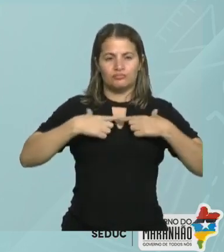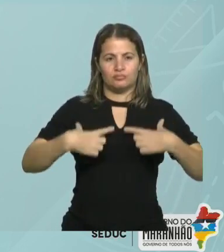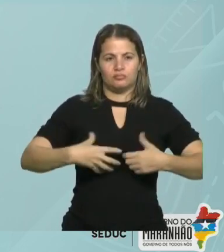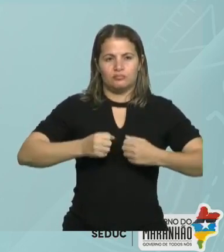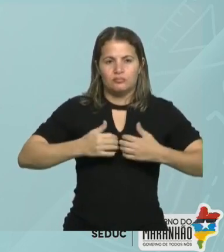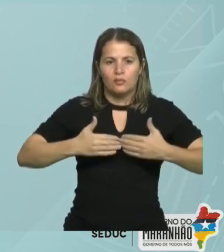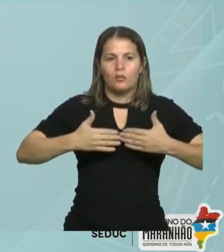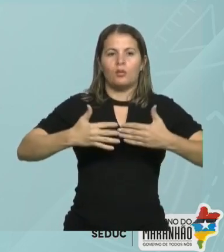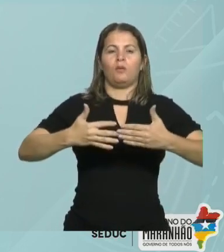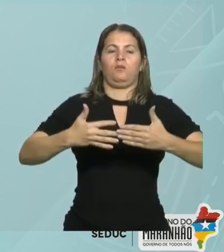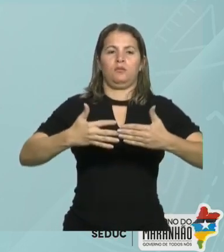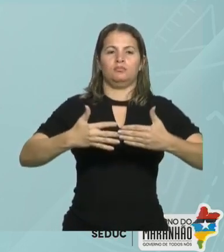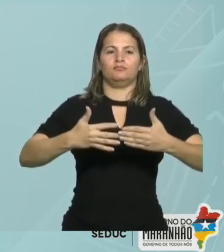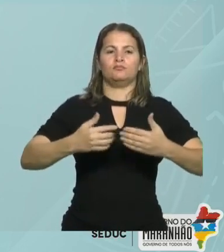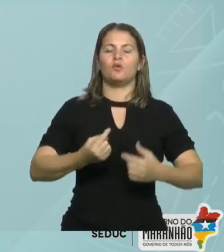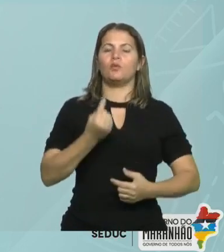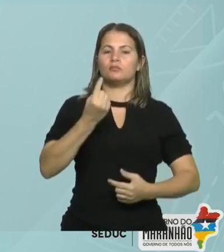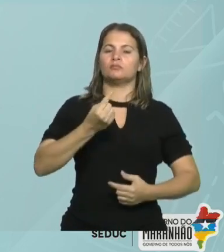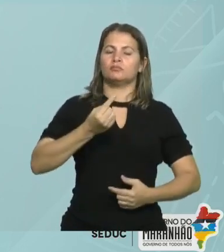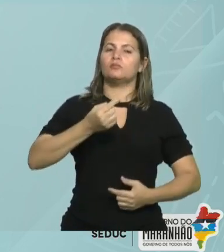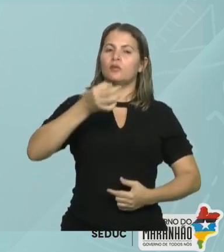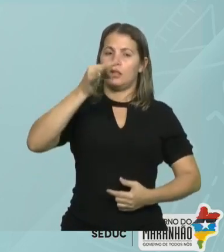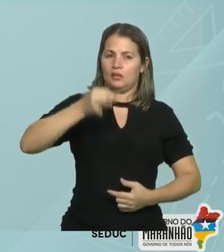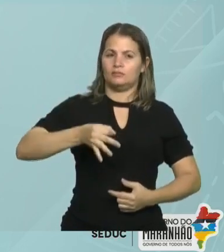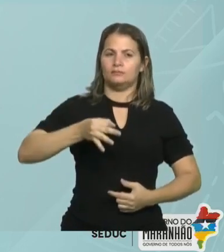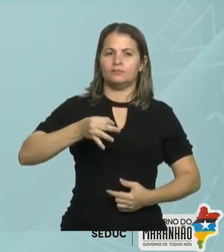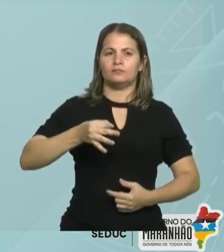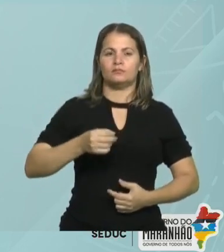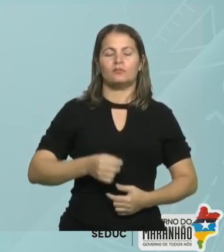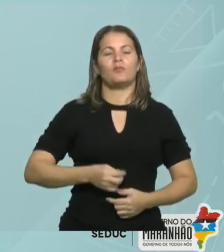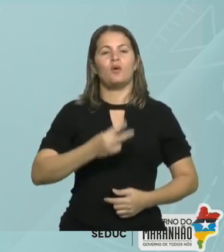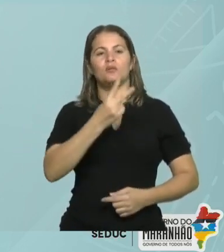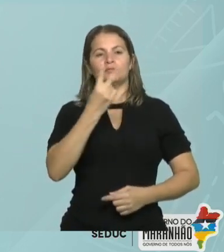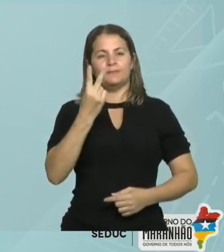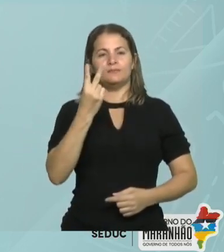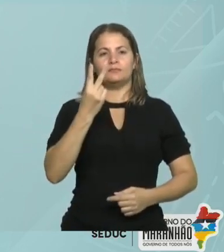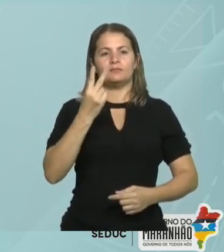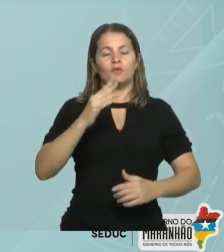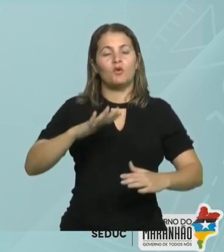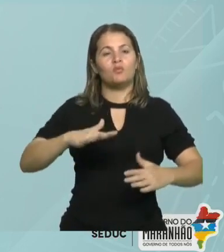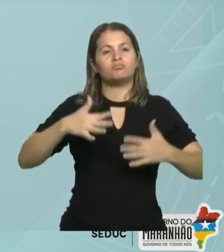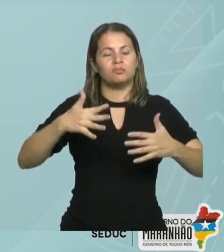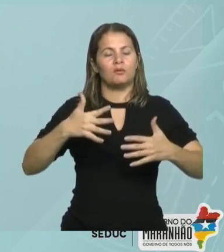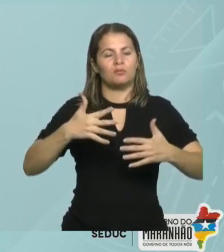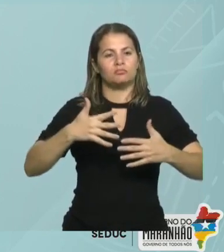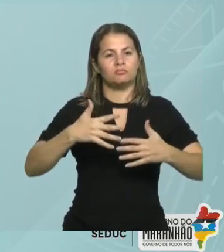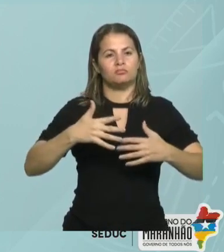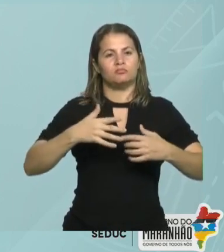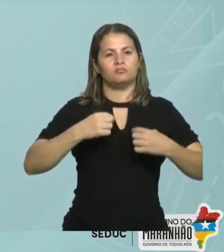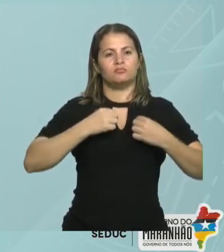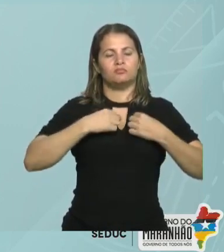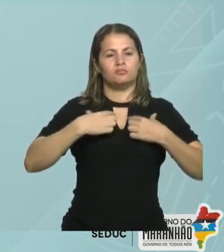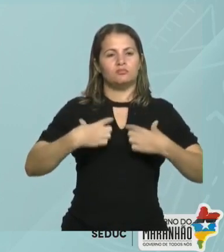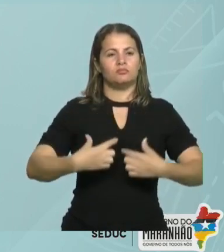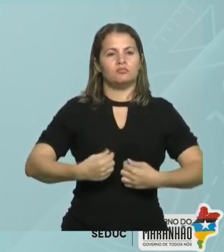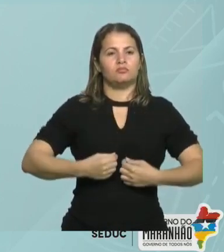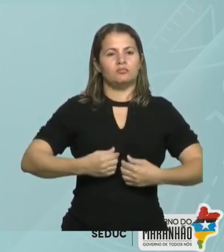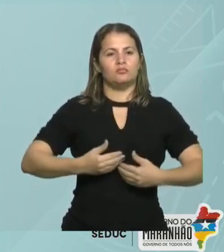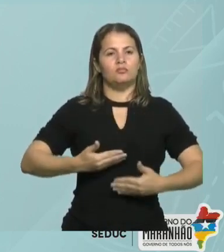esse item 1 é verdadeiro. Item 2. Quando a pressão interna da caixa torácica diminui